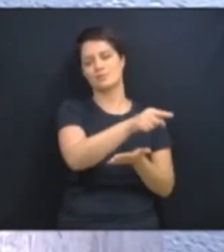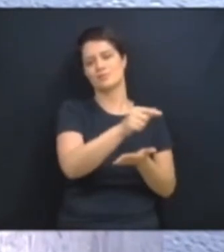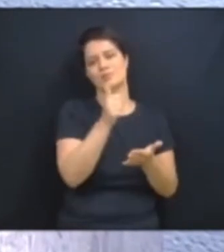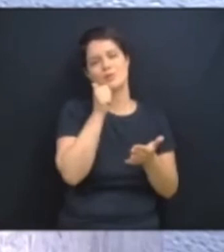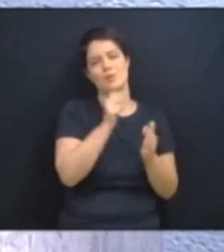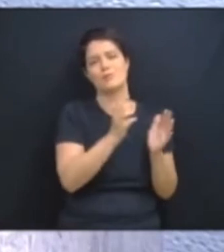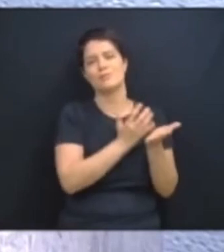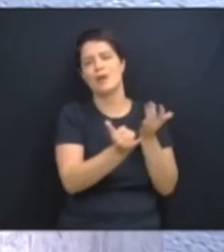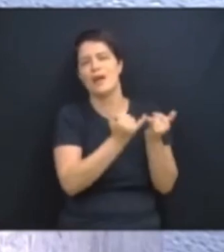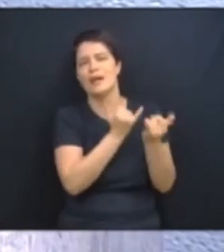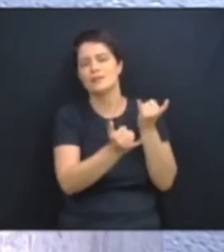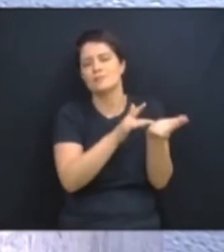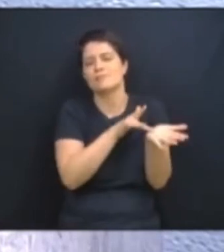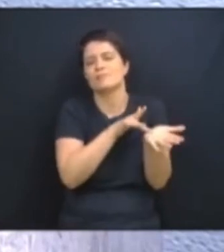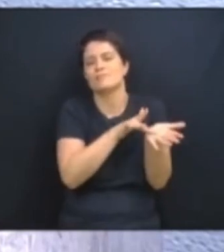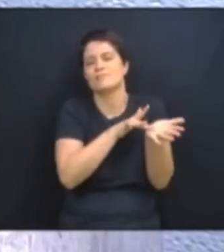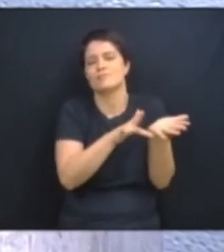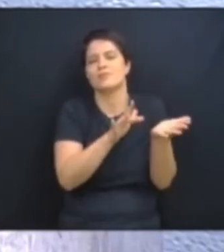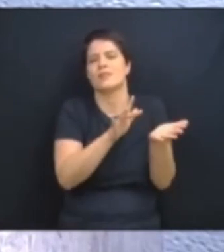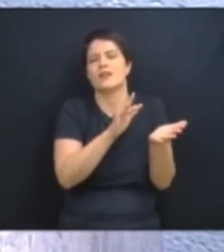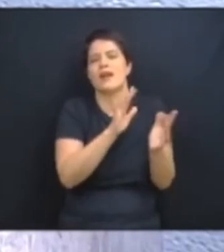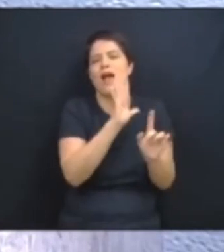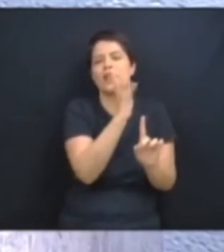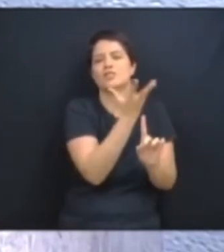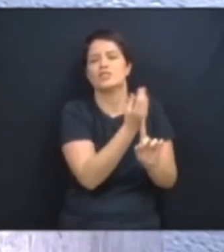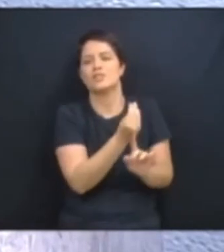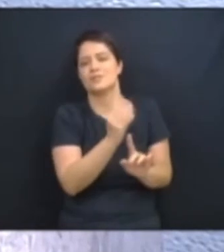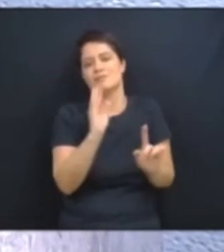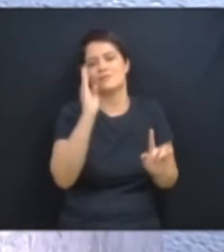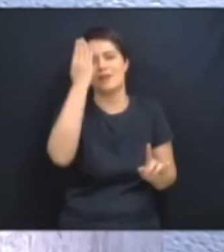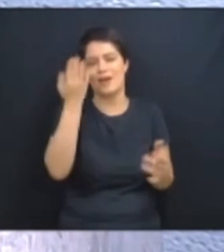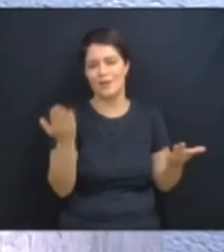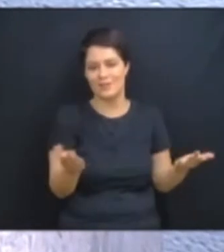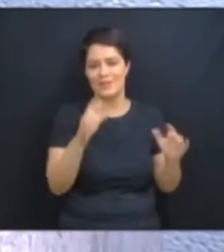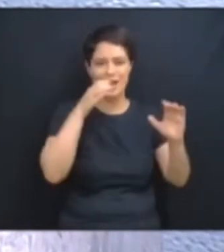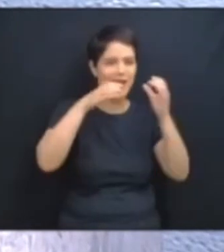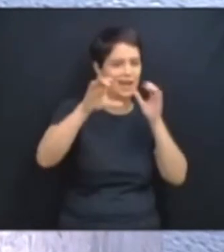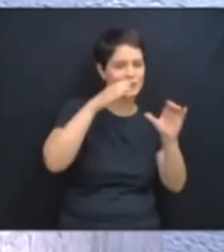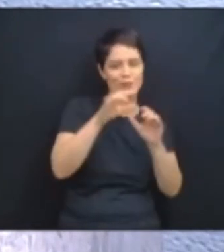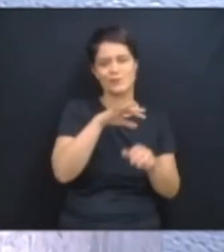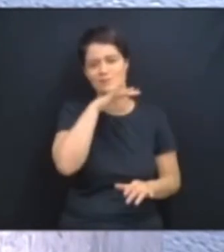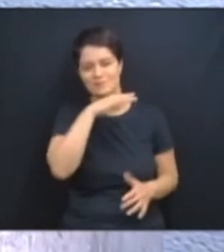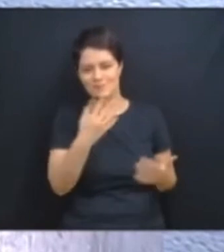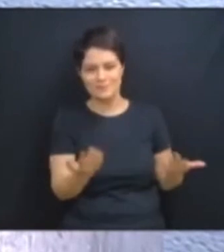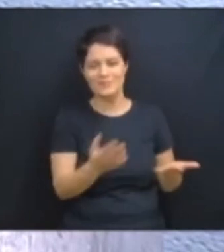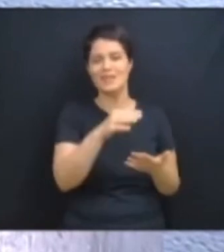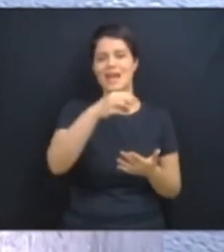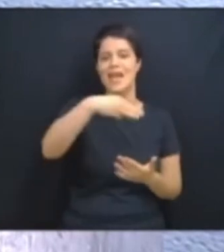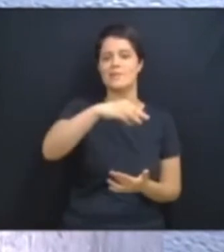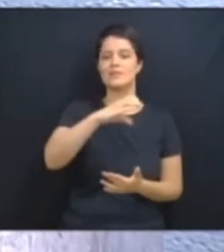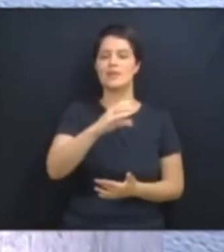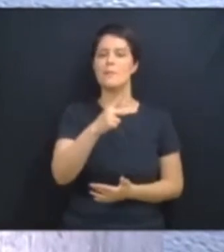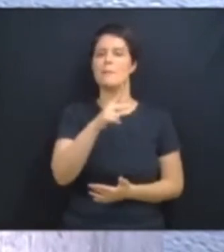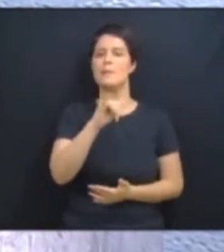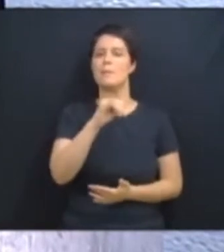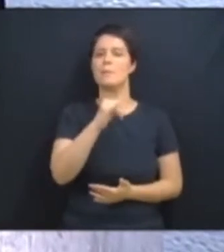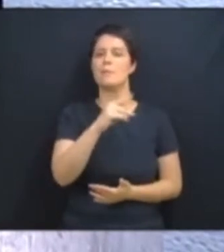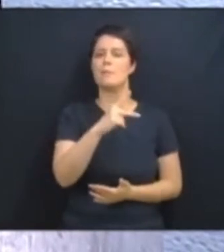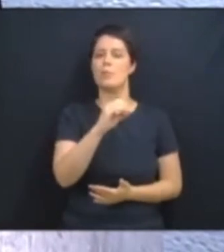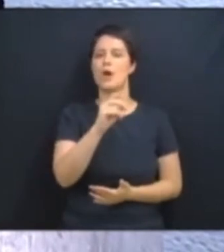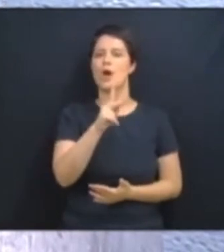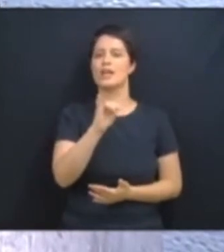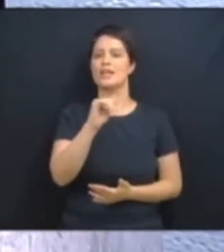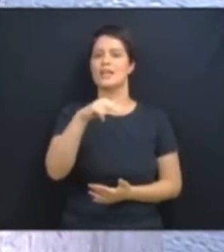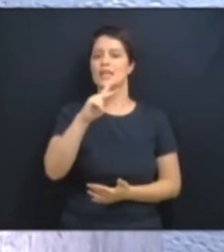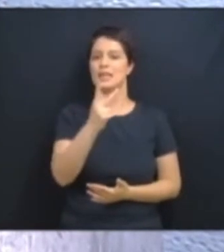-cantora, de uma pseudo-artista chamada MC Pipoquinha. Fica meus parabéns ao empresário Alexandre que